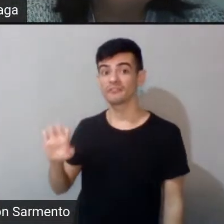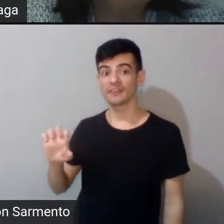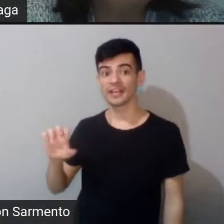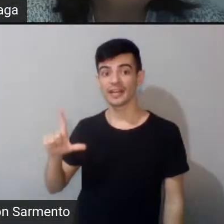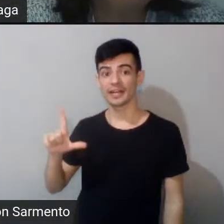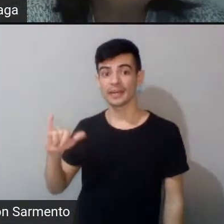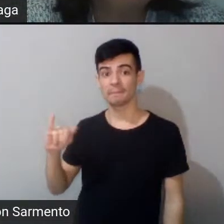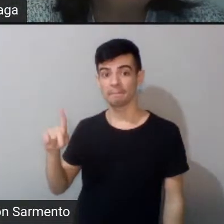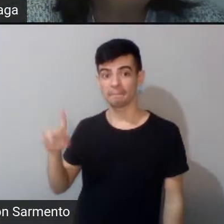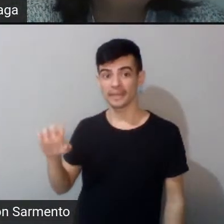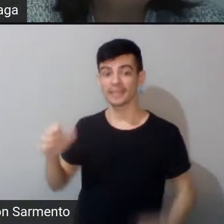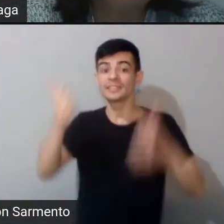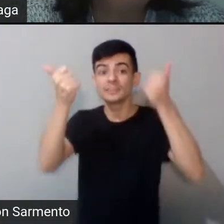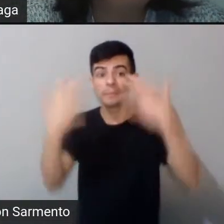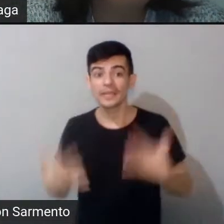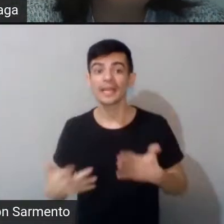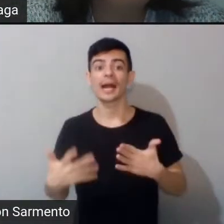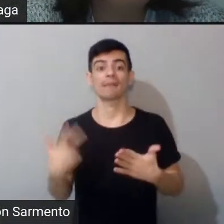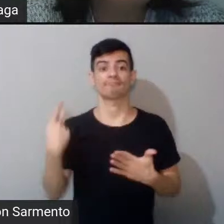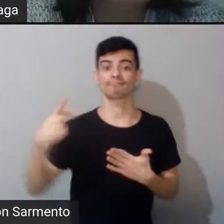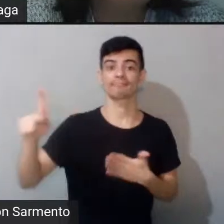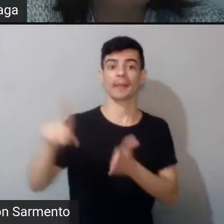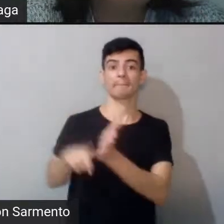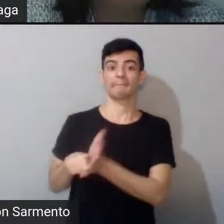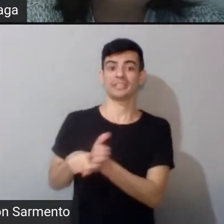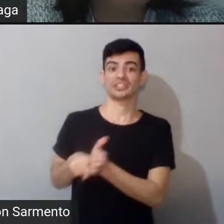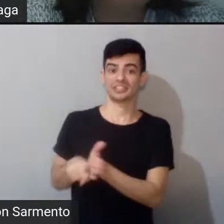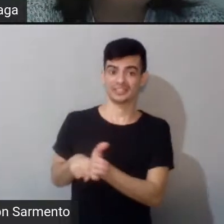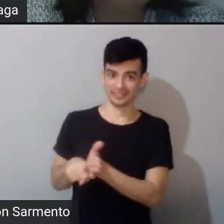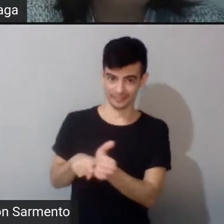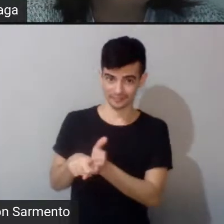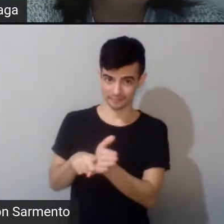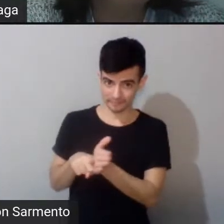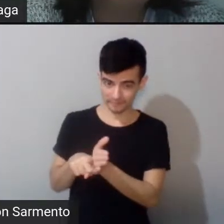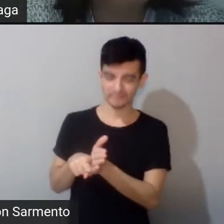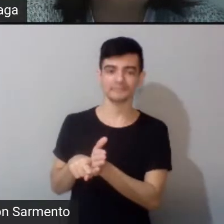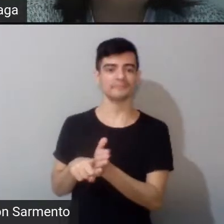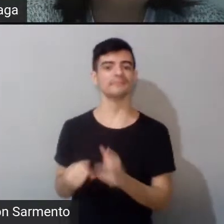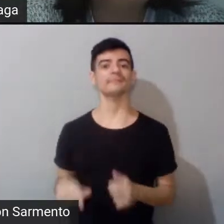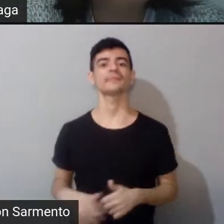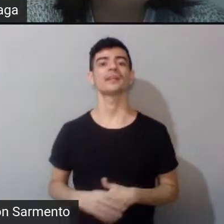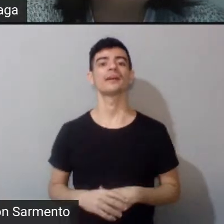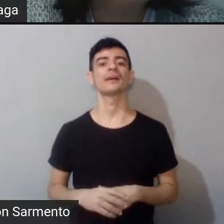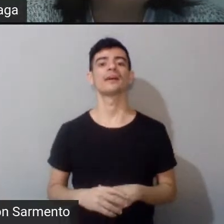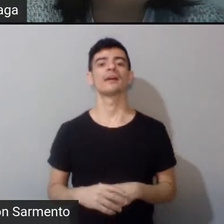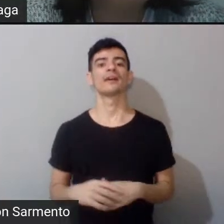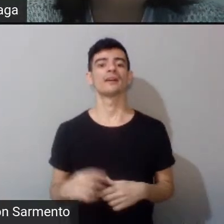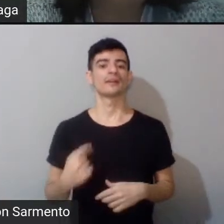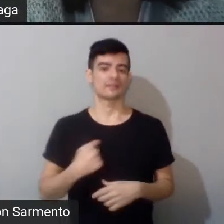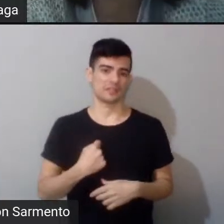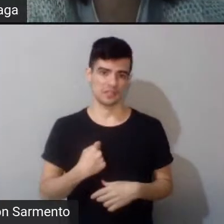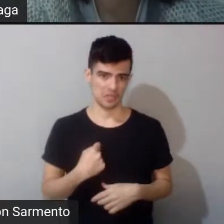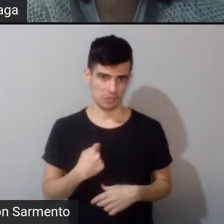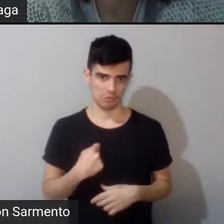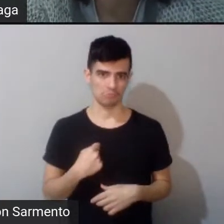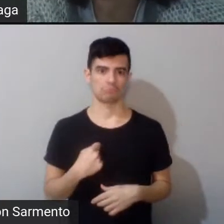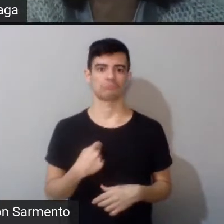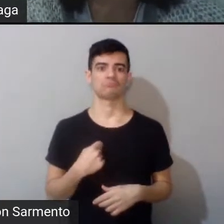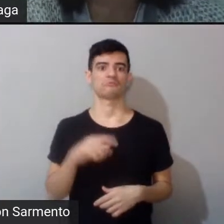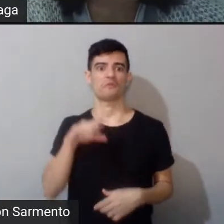que você realizou, que eu não vou pronunciar por pura...